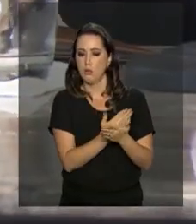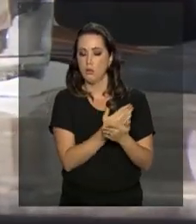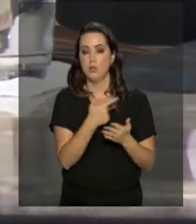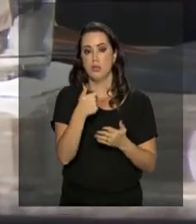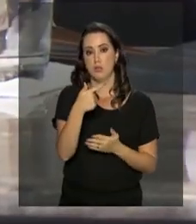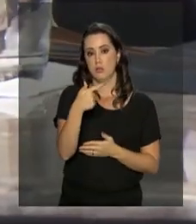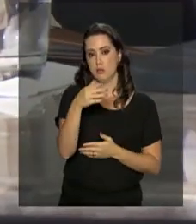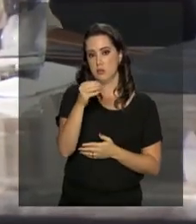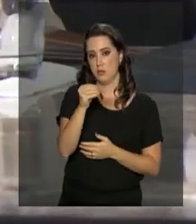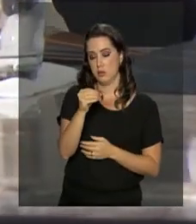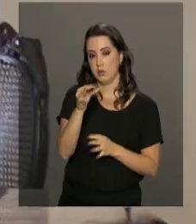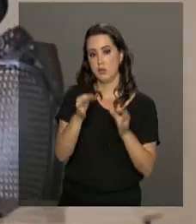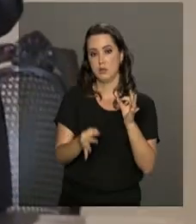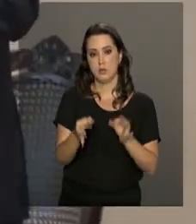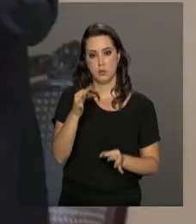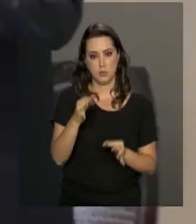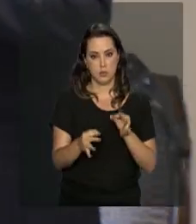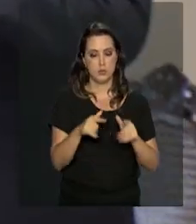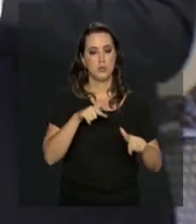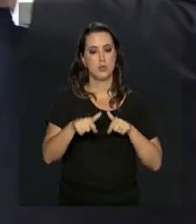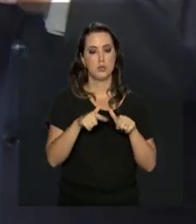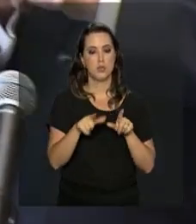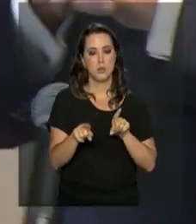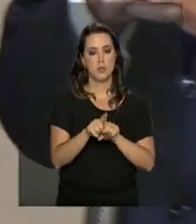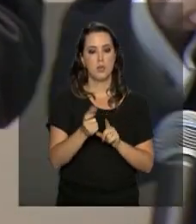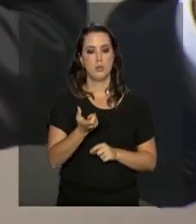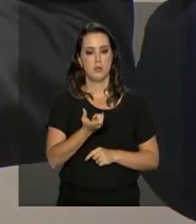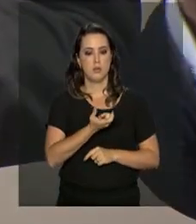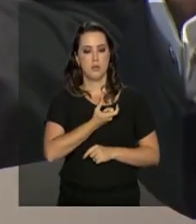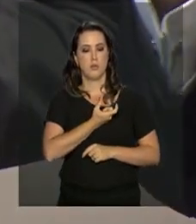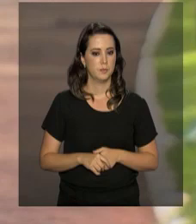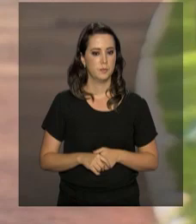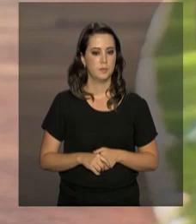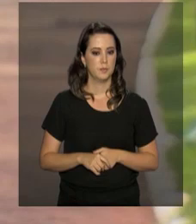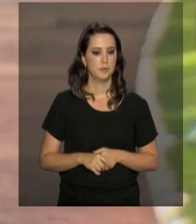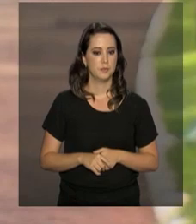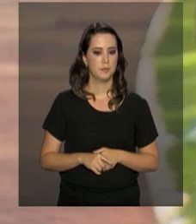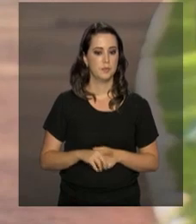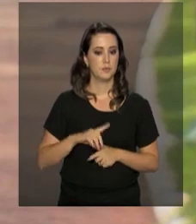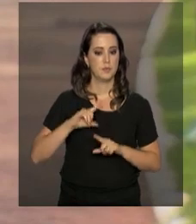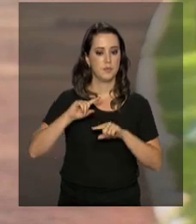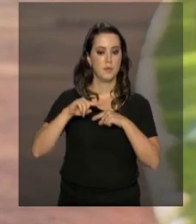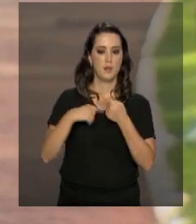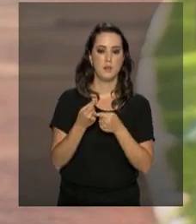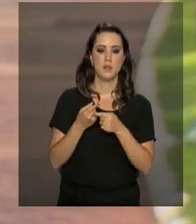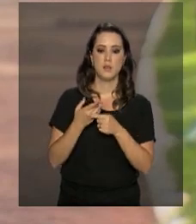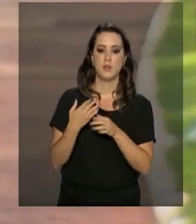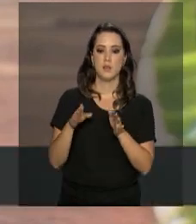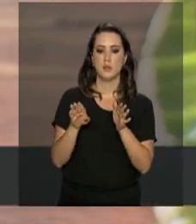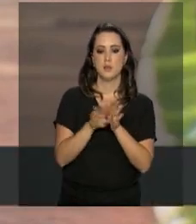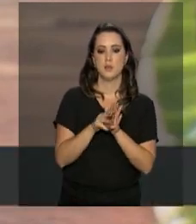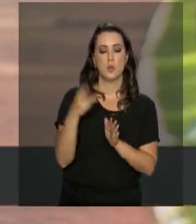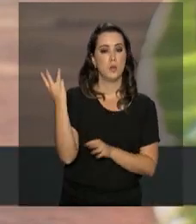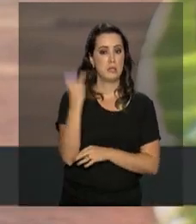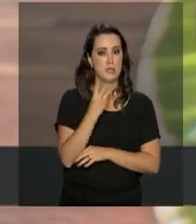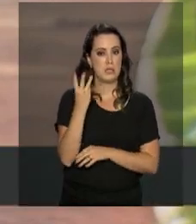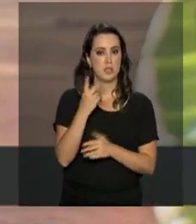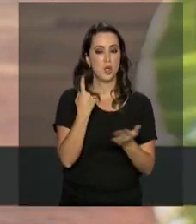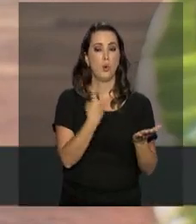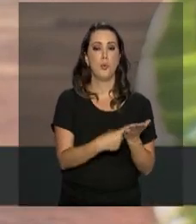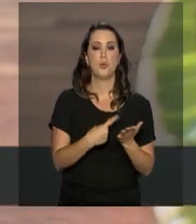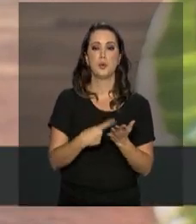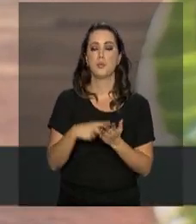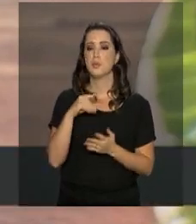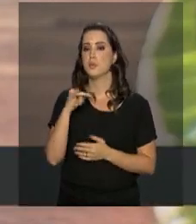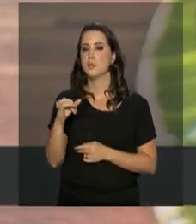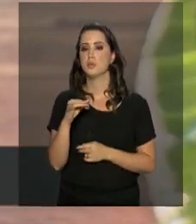70 anos do TST e também uma medalha comemorativa à data. De lá, Jair Bolsonaro seguiu para a terceira agenda externa do dia, no